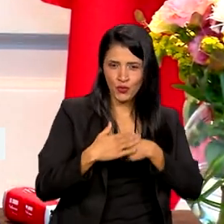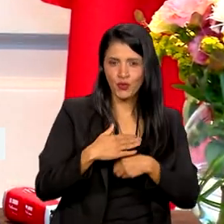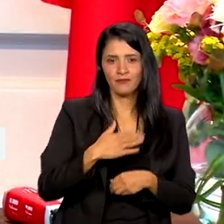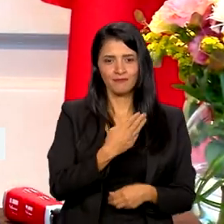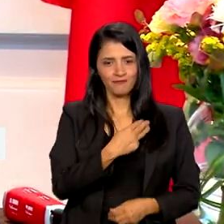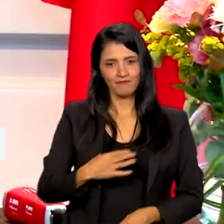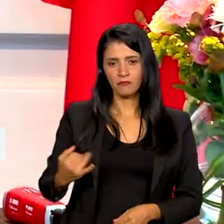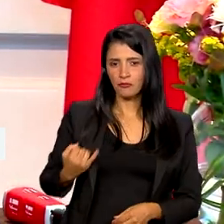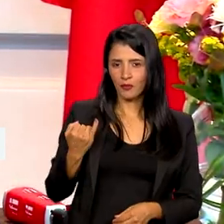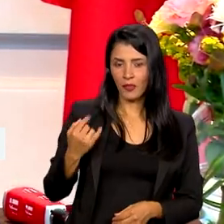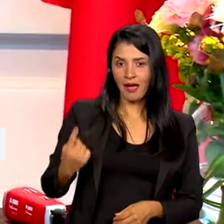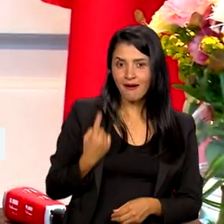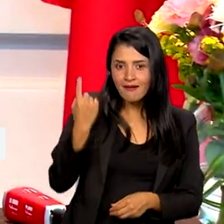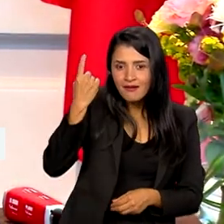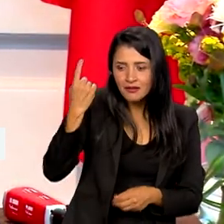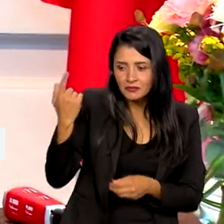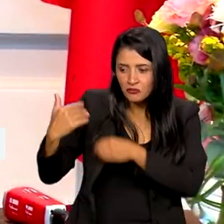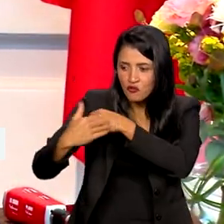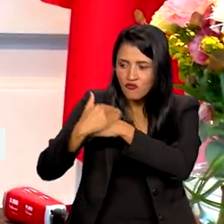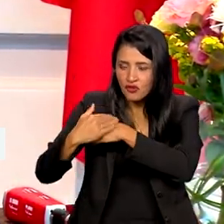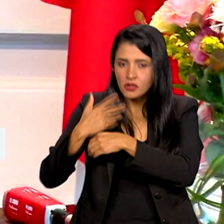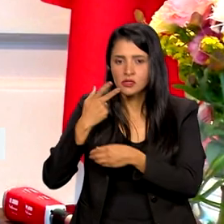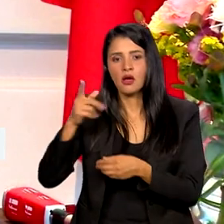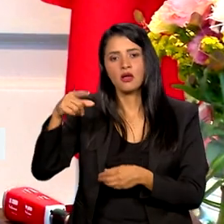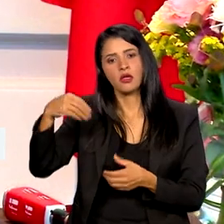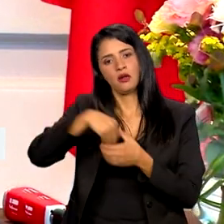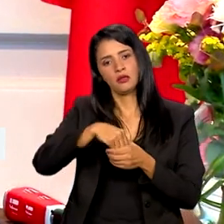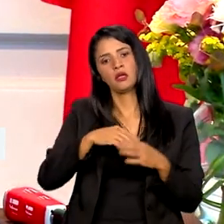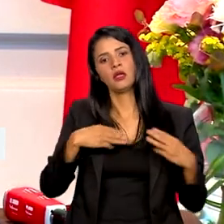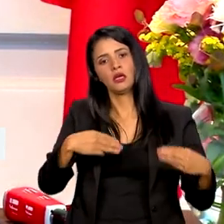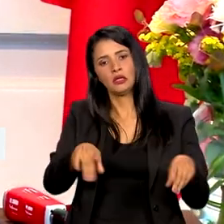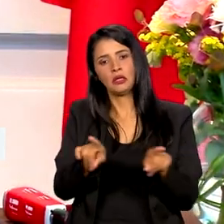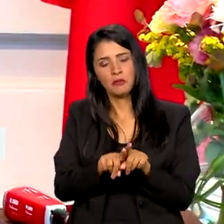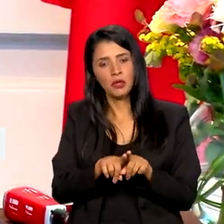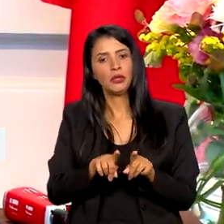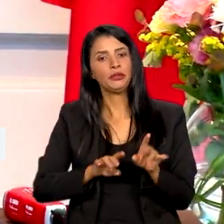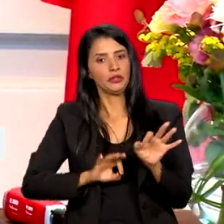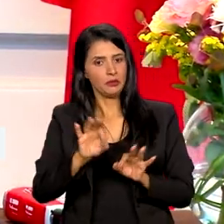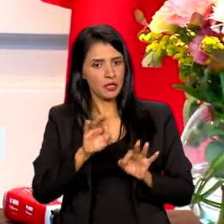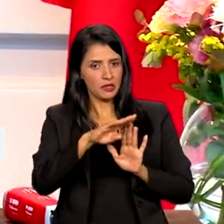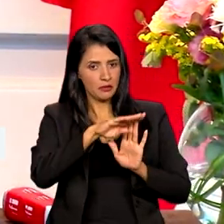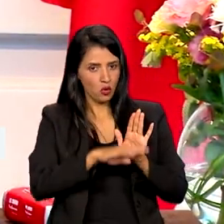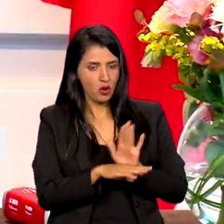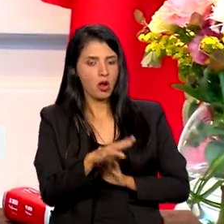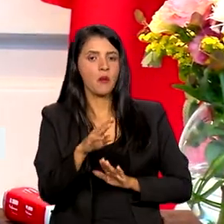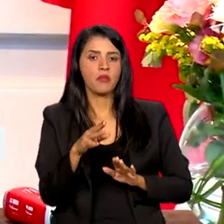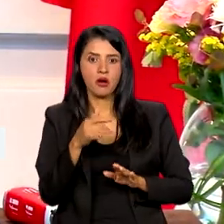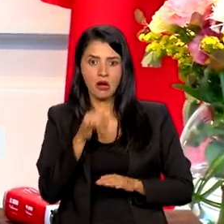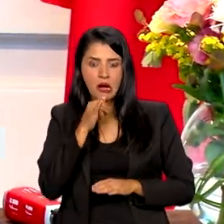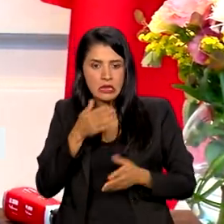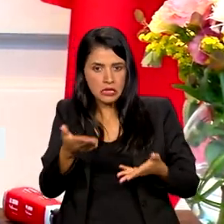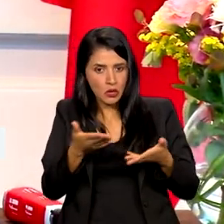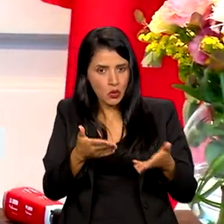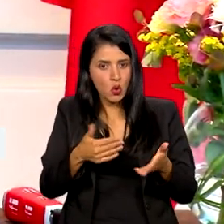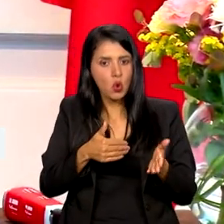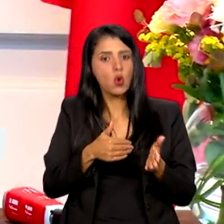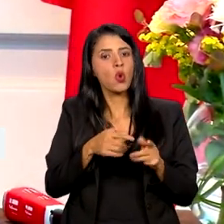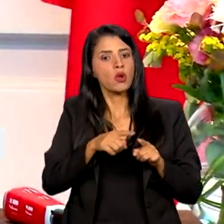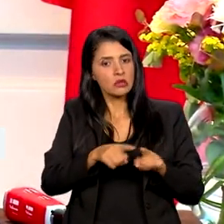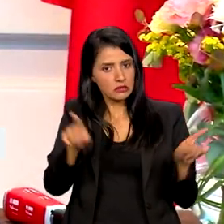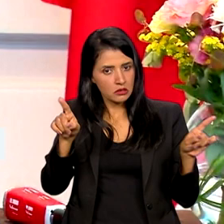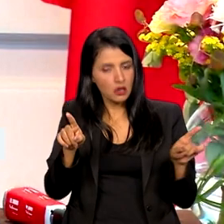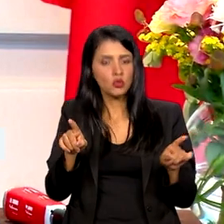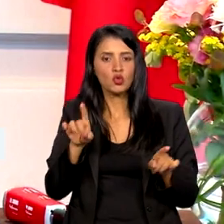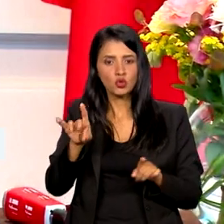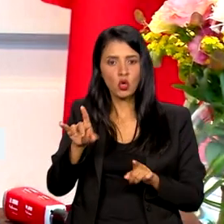conosco, conjuntamente, acho que as duas equipes têm trabalhado muito para que esse programa seja lançado ainda nesses cento e poucos dias, não só